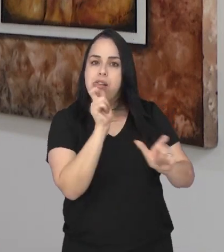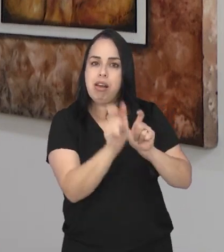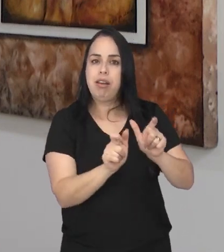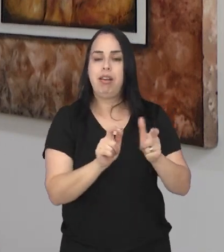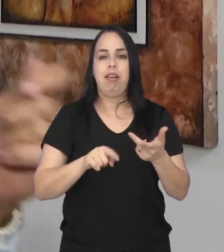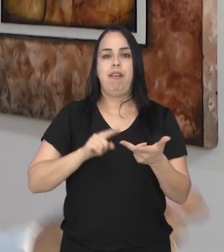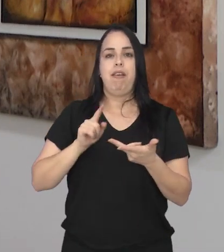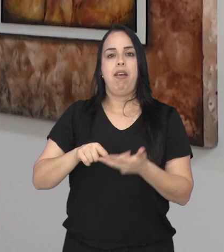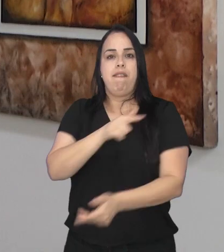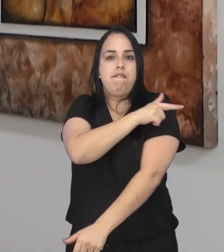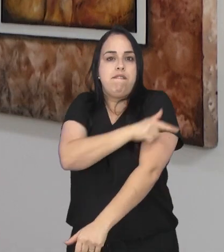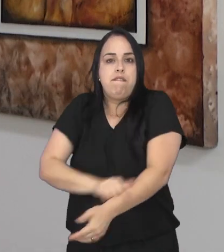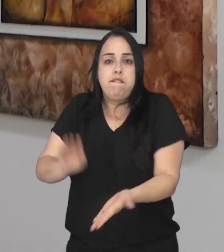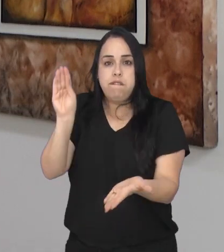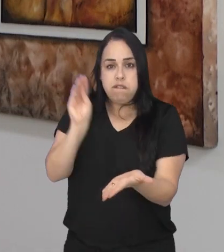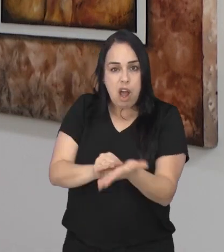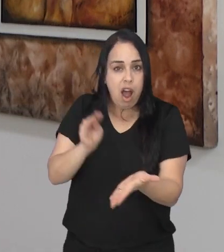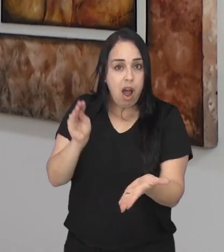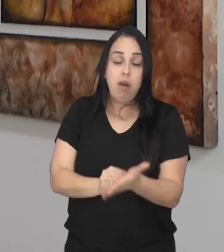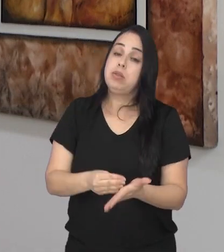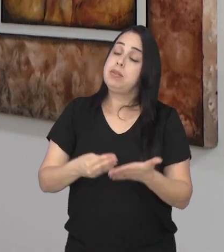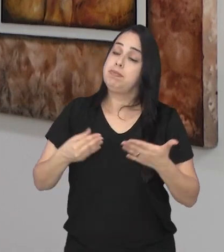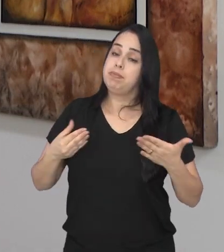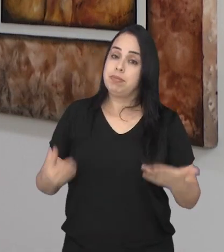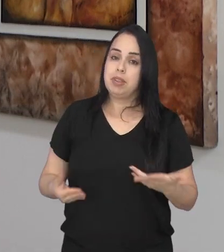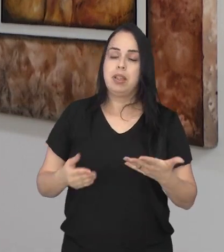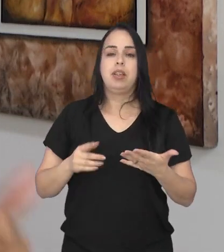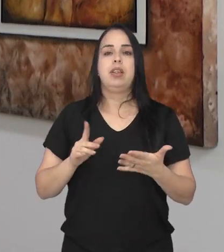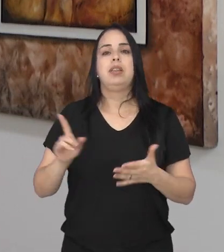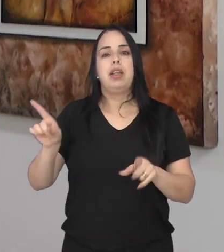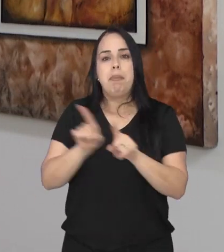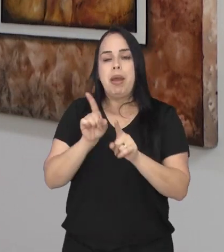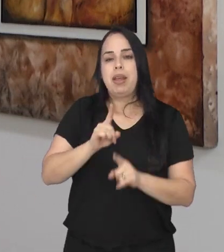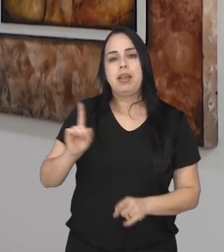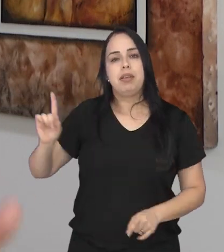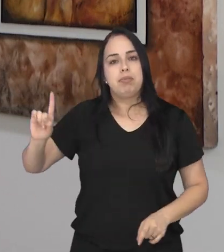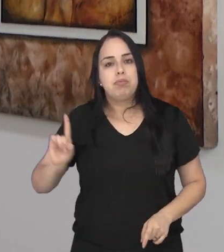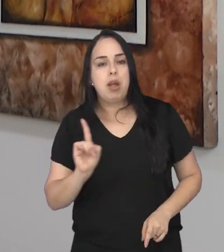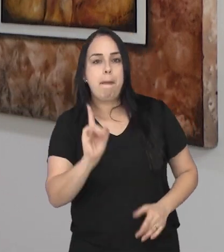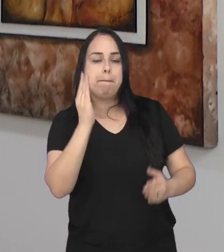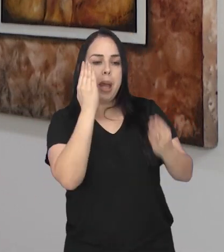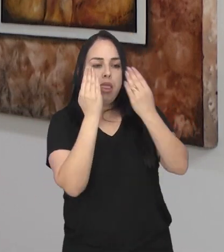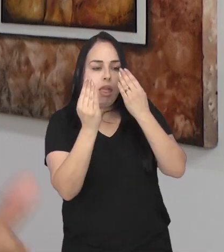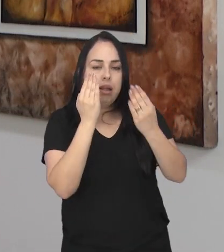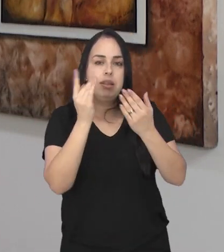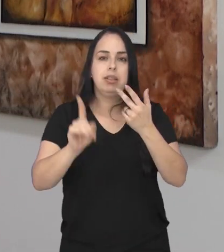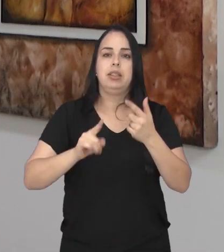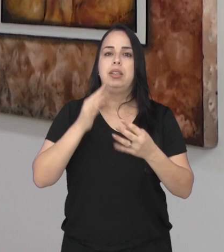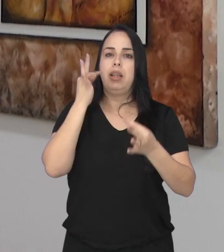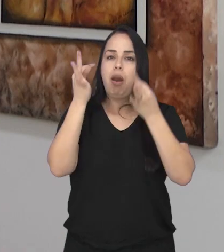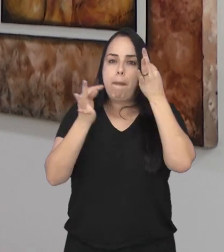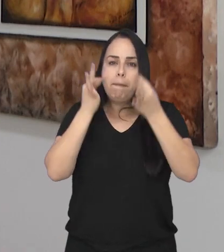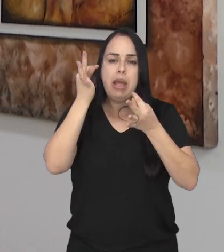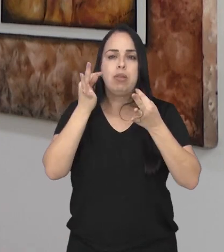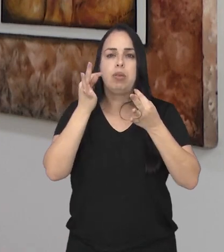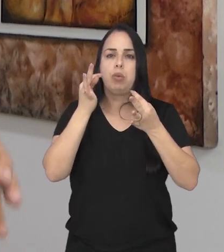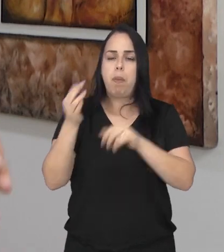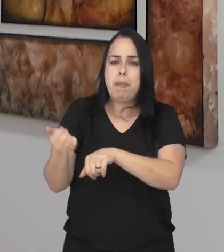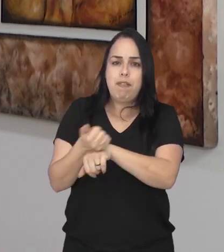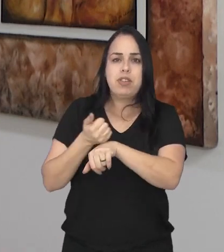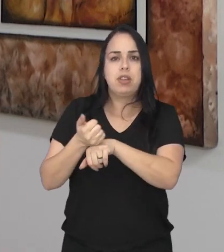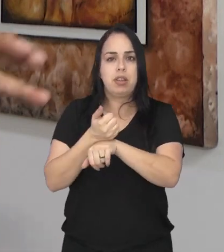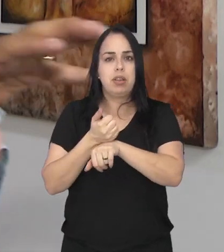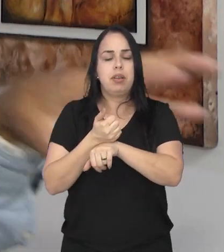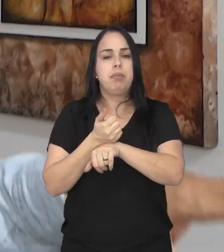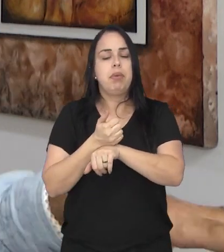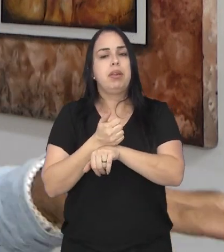muitas das vezes da falta de educação entre os alunos, com psicólogos, com terapeutas, com profissionais especializados, para que